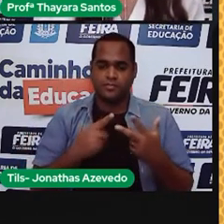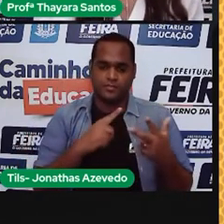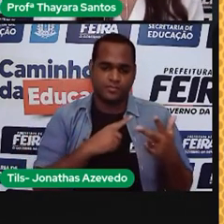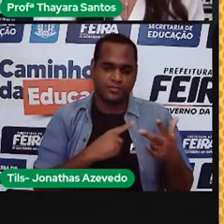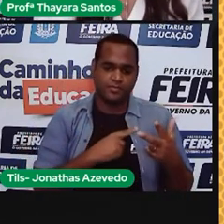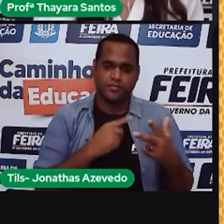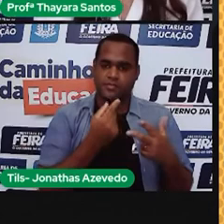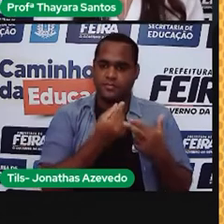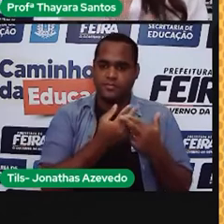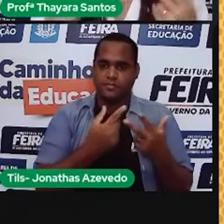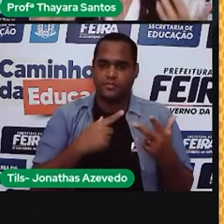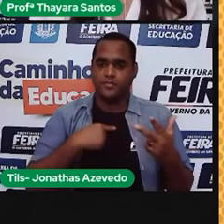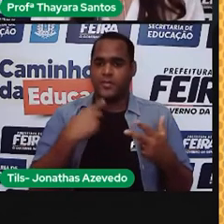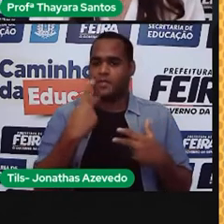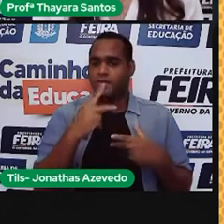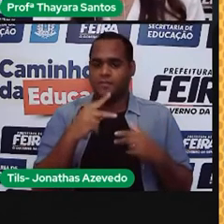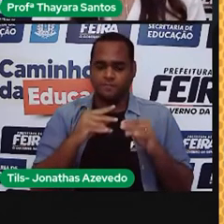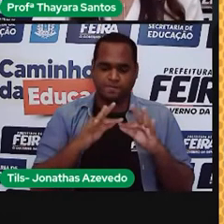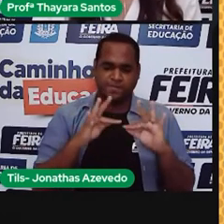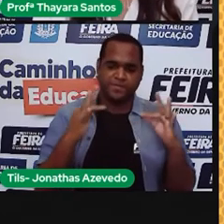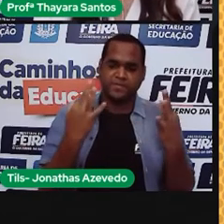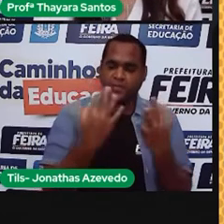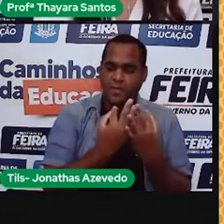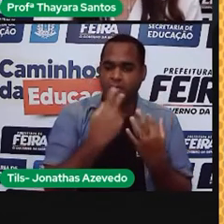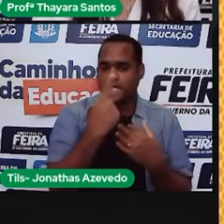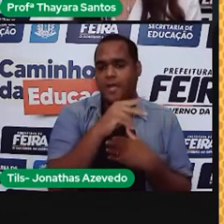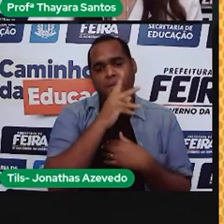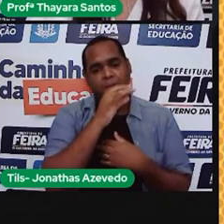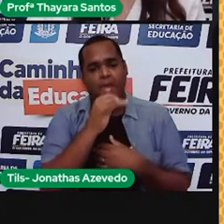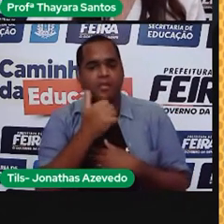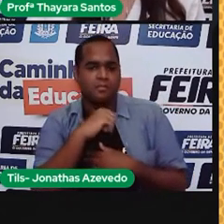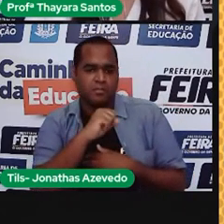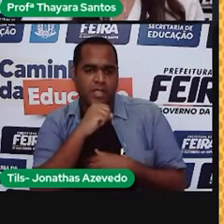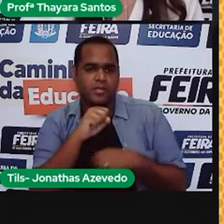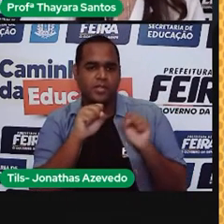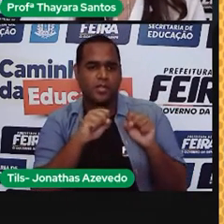vocês que estão assistindo a aula, mas dos pais de vocês, com certeza vai.